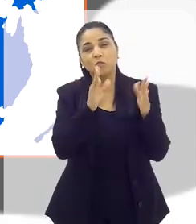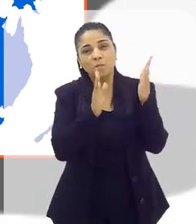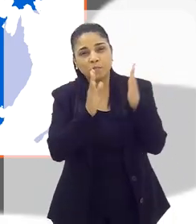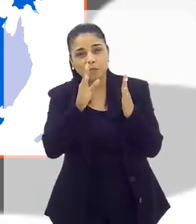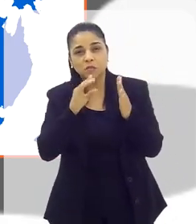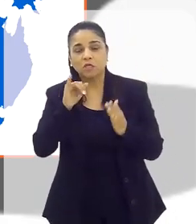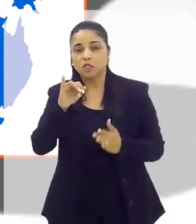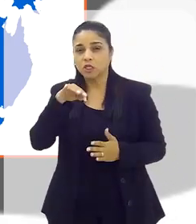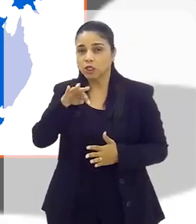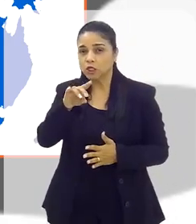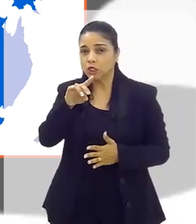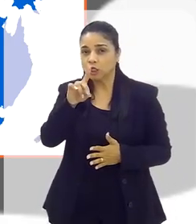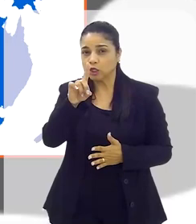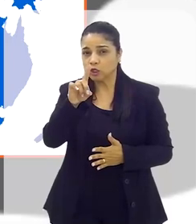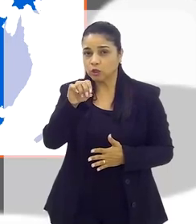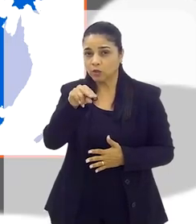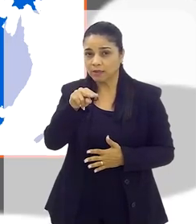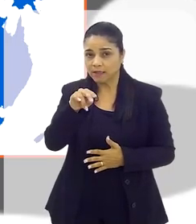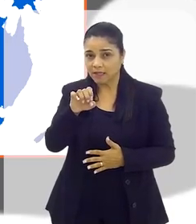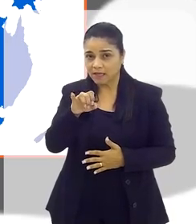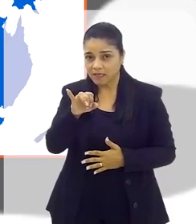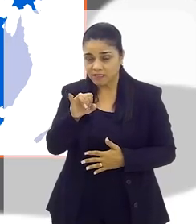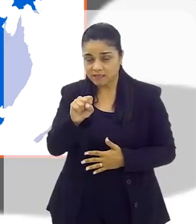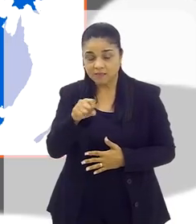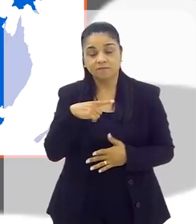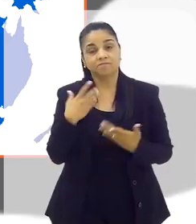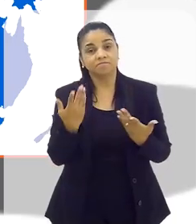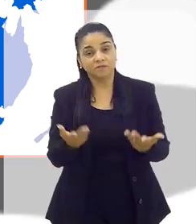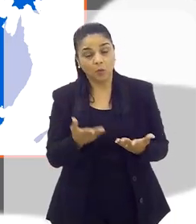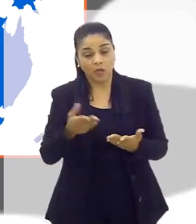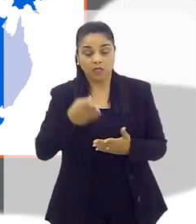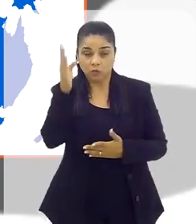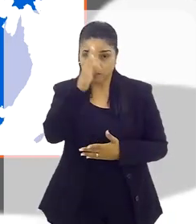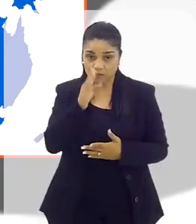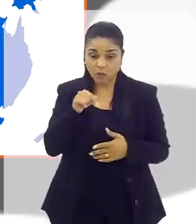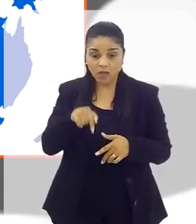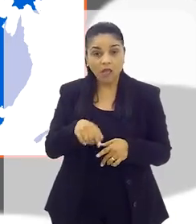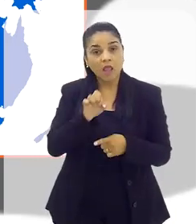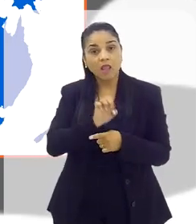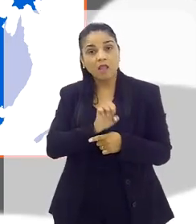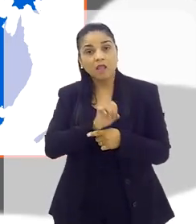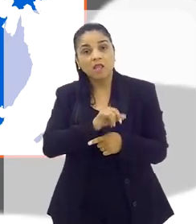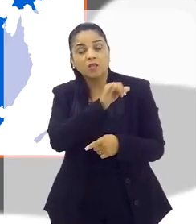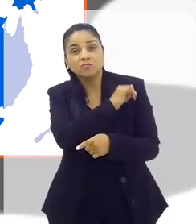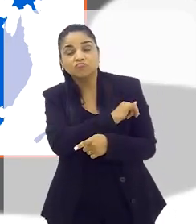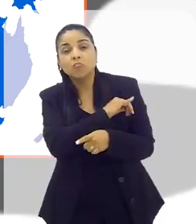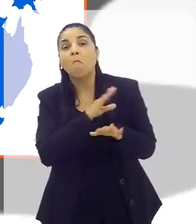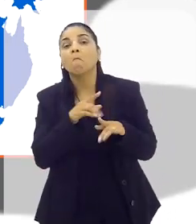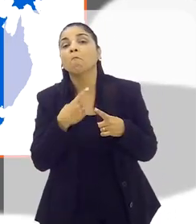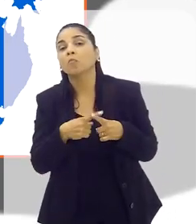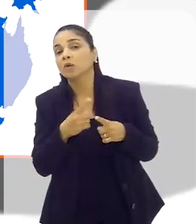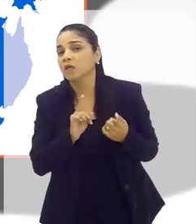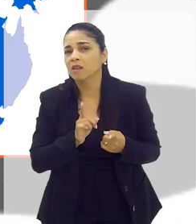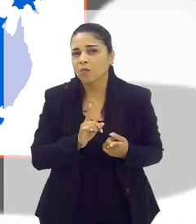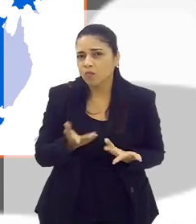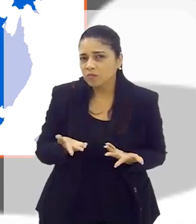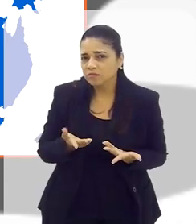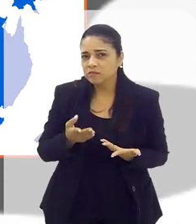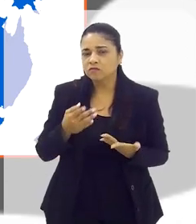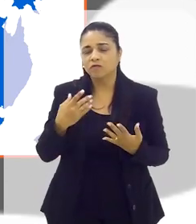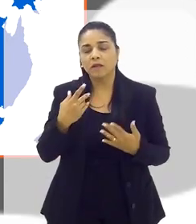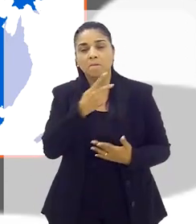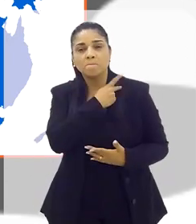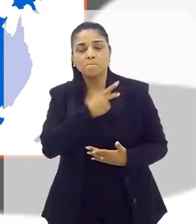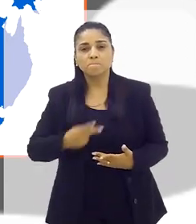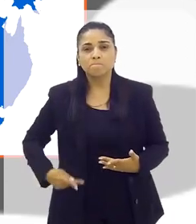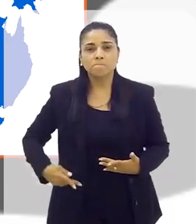Indonésia, só se falava em Bali, pelo menos aqui no Brasil. Então, por que não o Rio de Janeiro? Quer dizer, quando você fala de políticas públicas, o